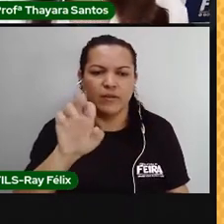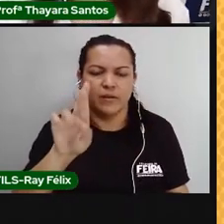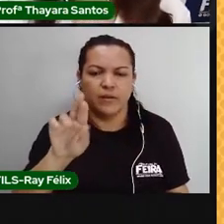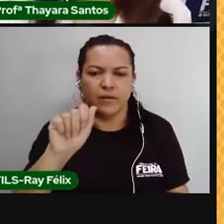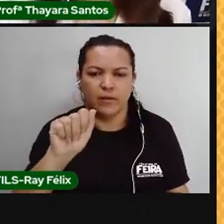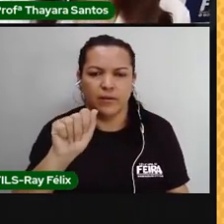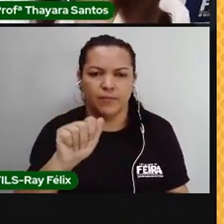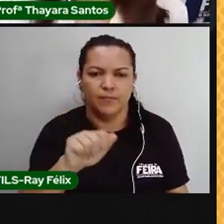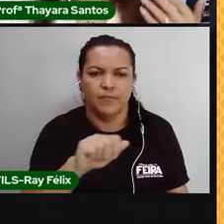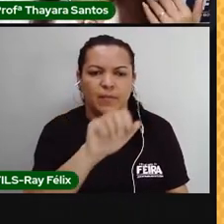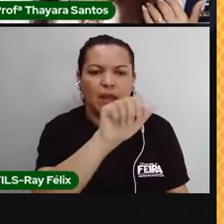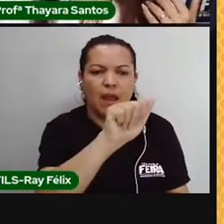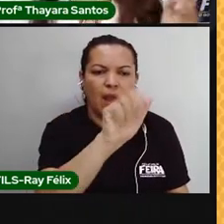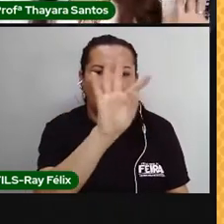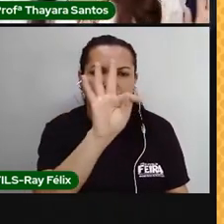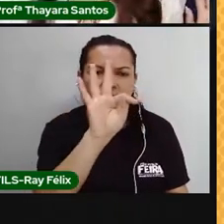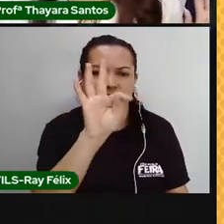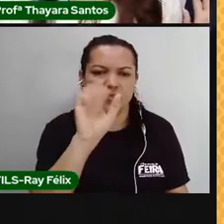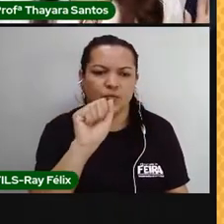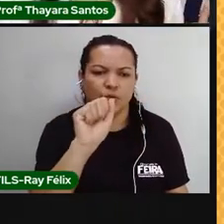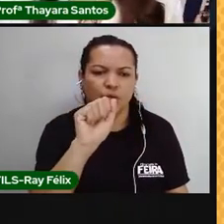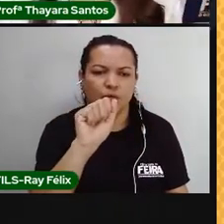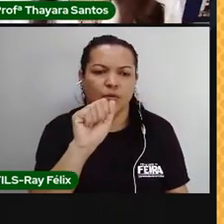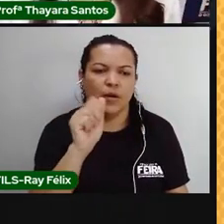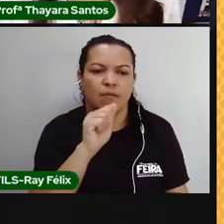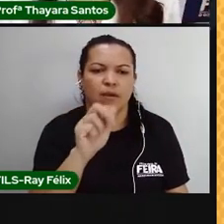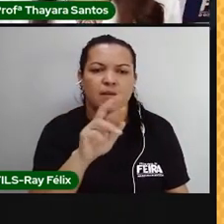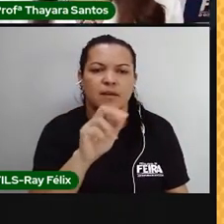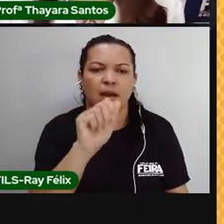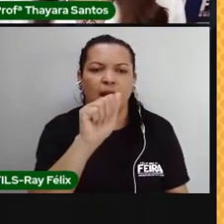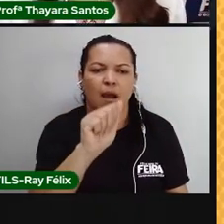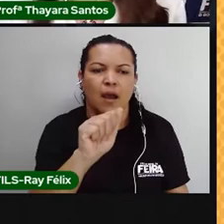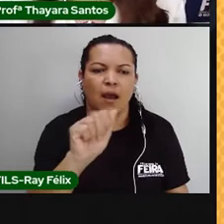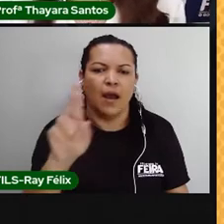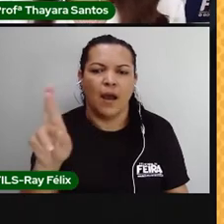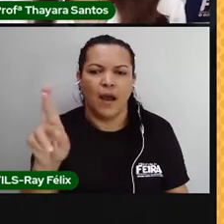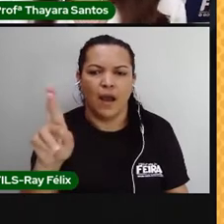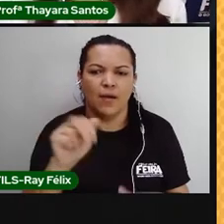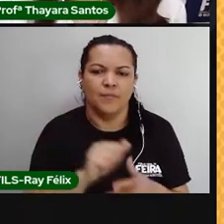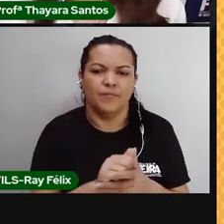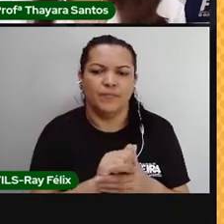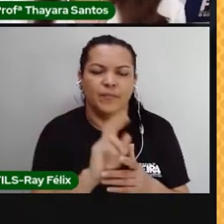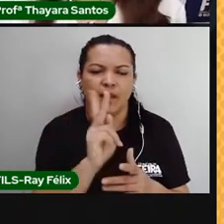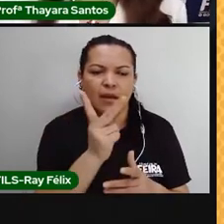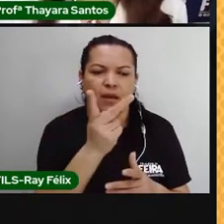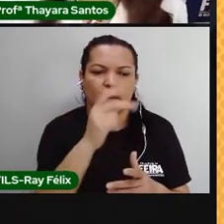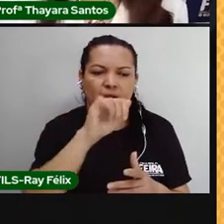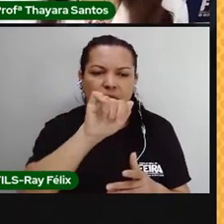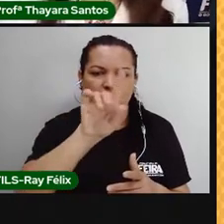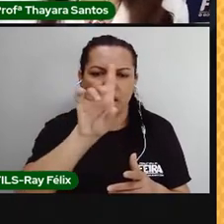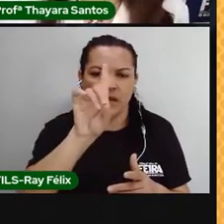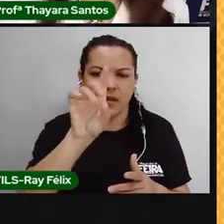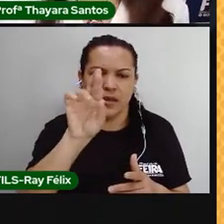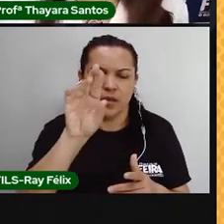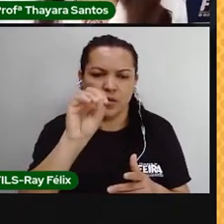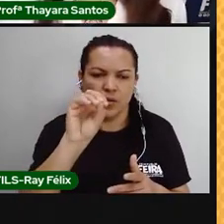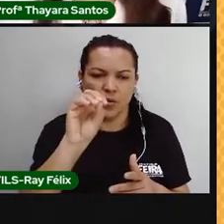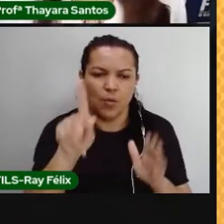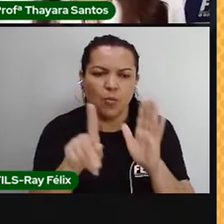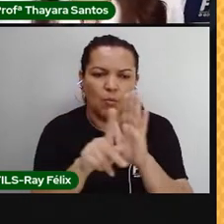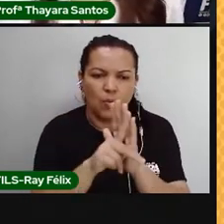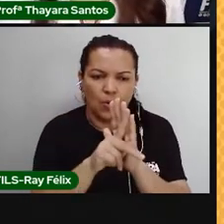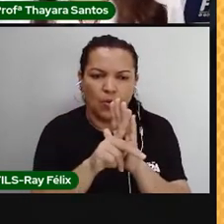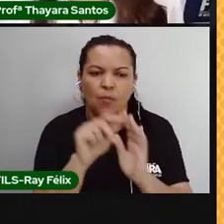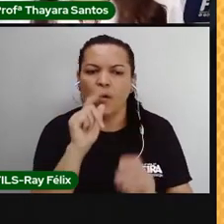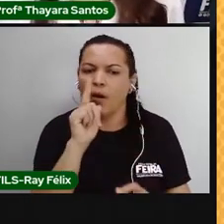prefixozinho átimo vem de ar. Então, a já sabe que é a camada de ar. Hidro vem de água. A gente já sabe que a